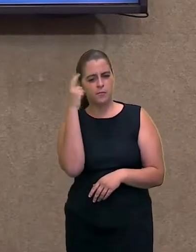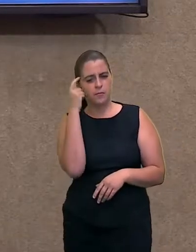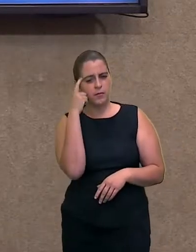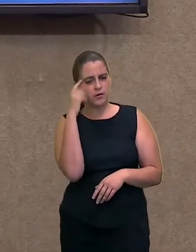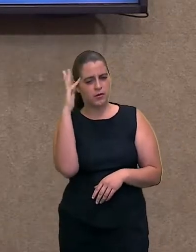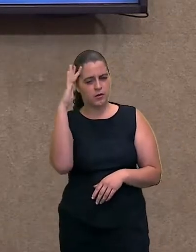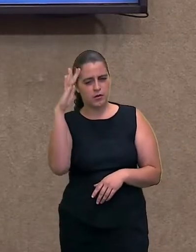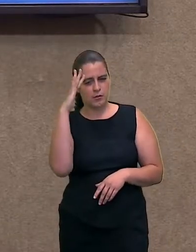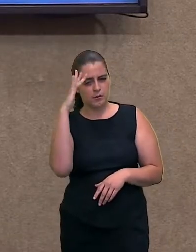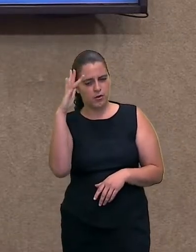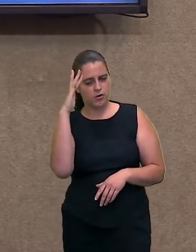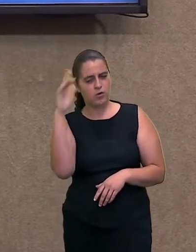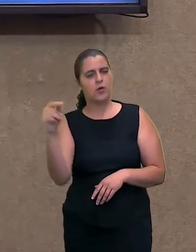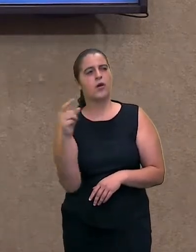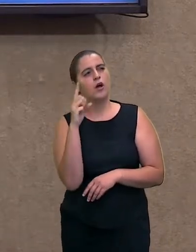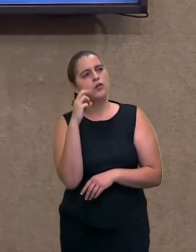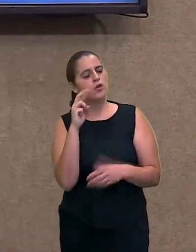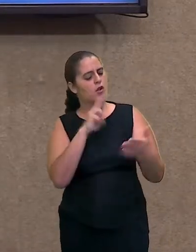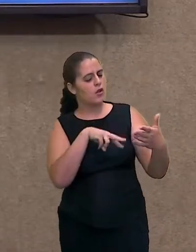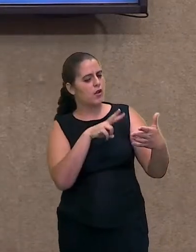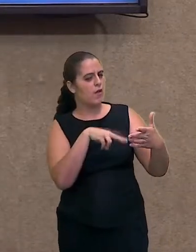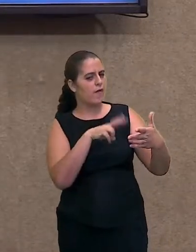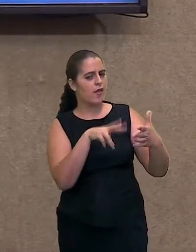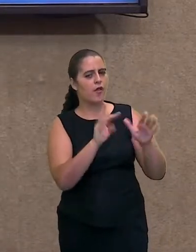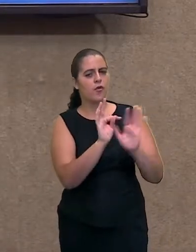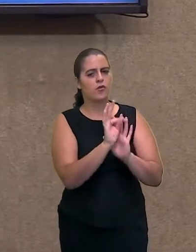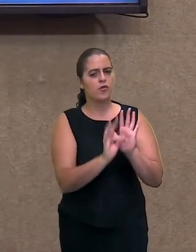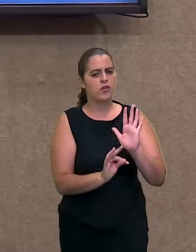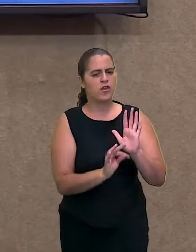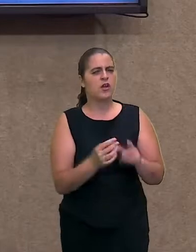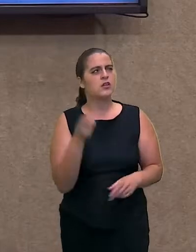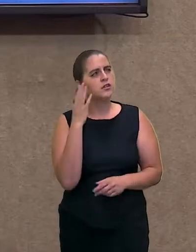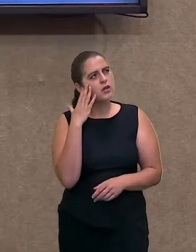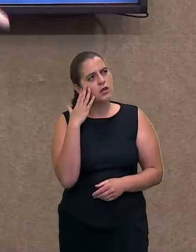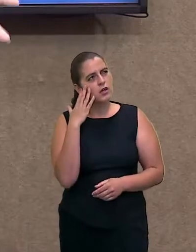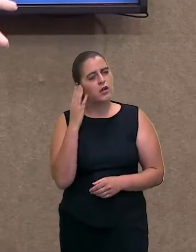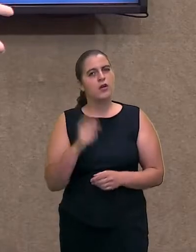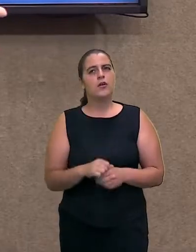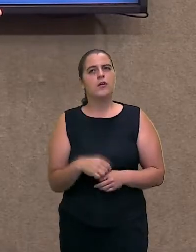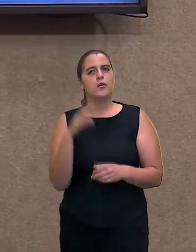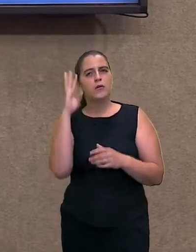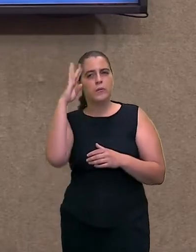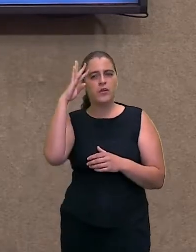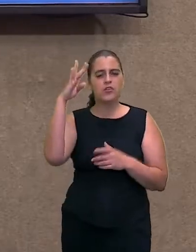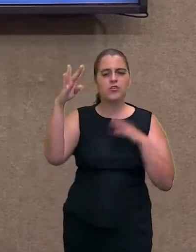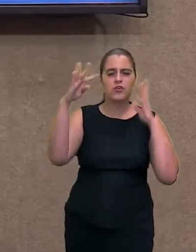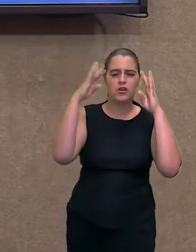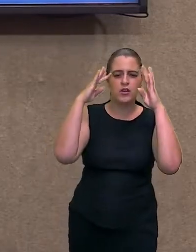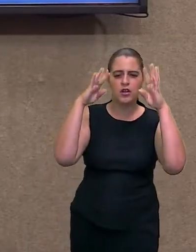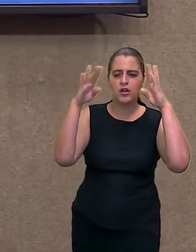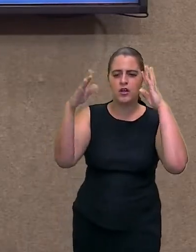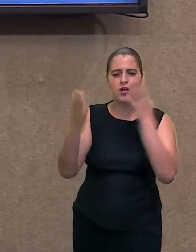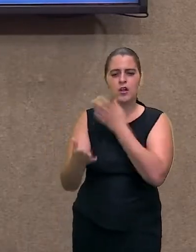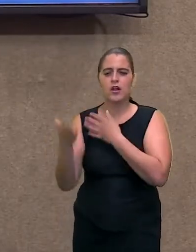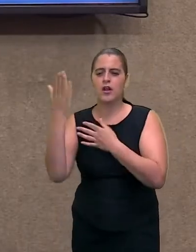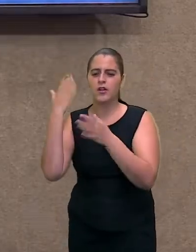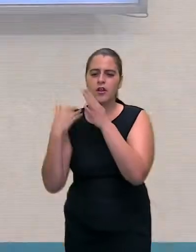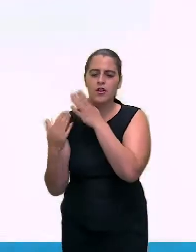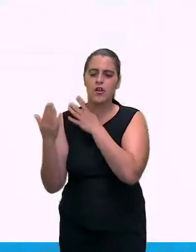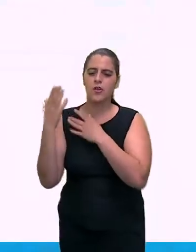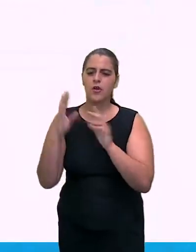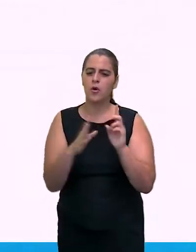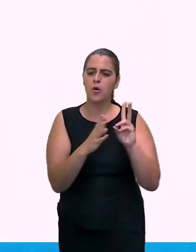Imaginem. Porque eu, quando eu leio, eu consigo transportar para aquilo ali e ficar imaginando